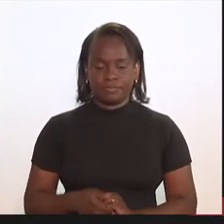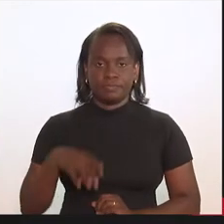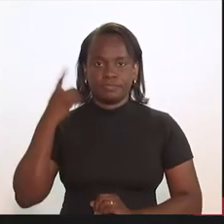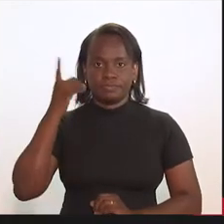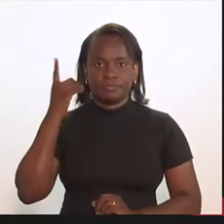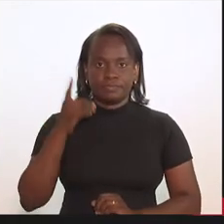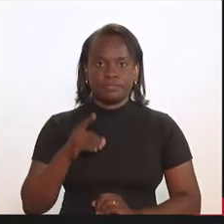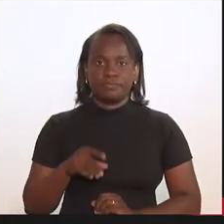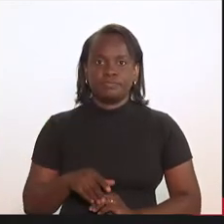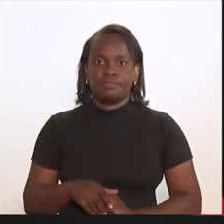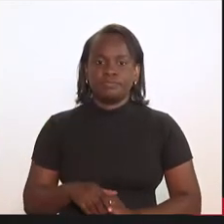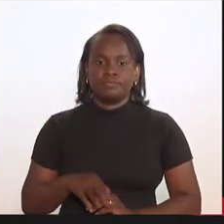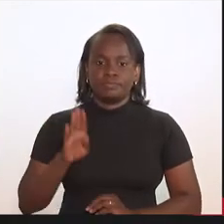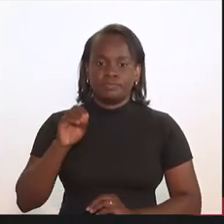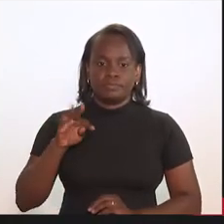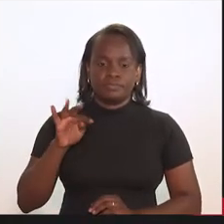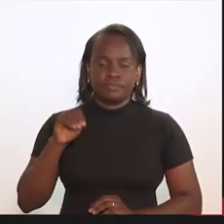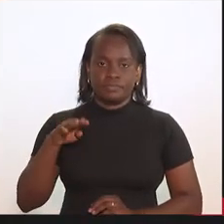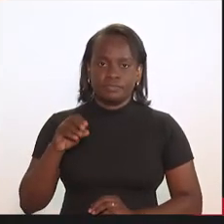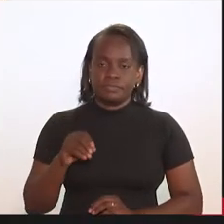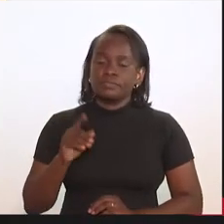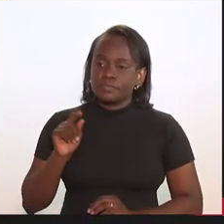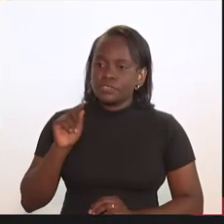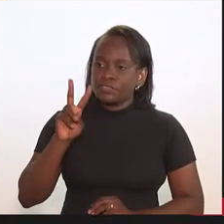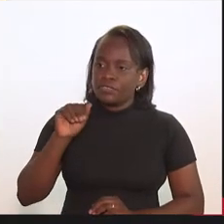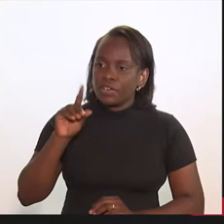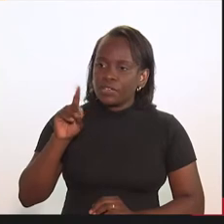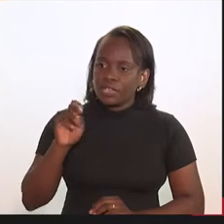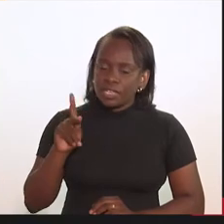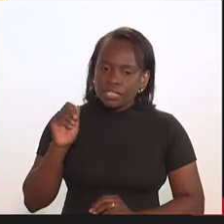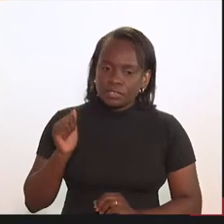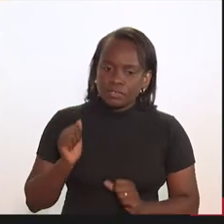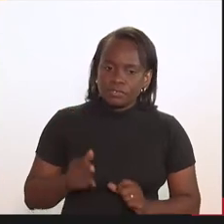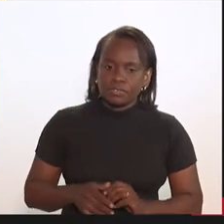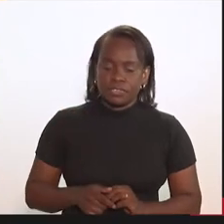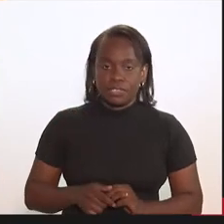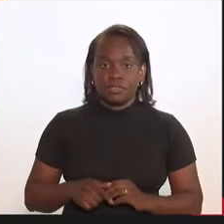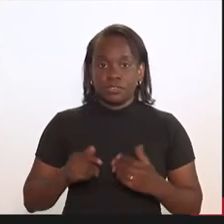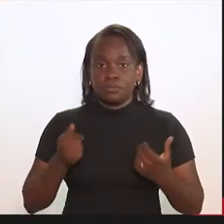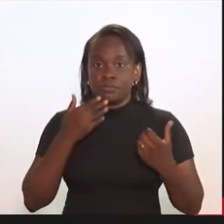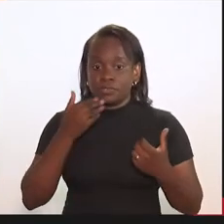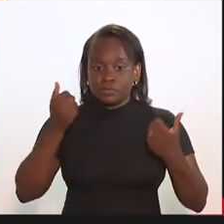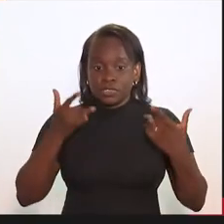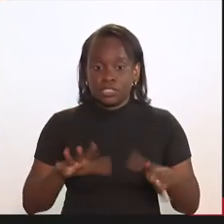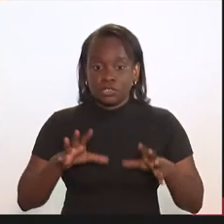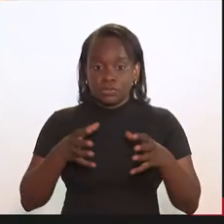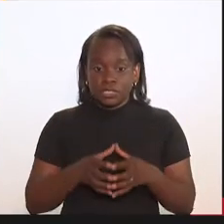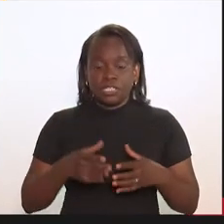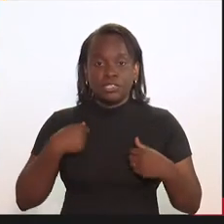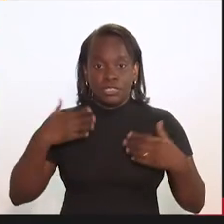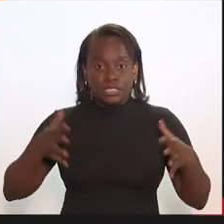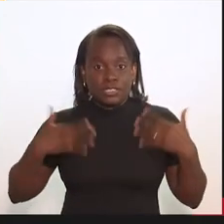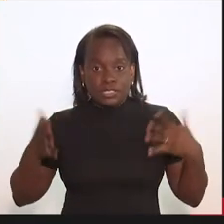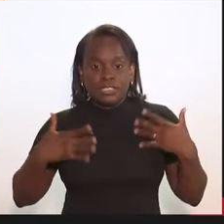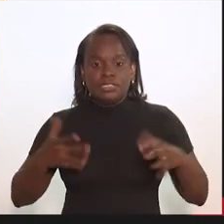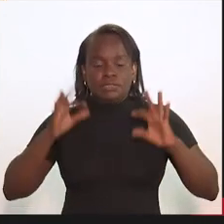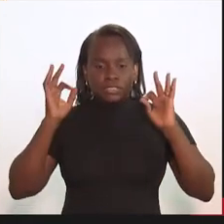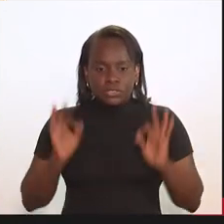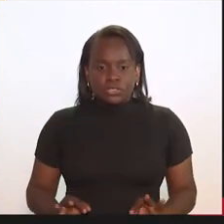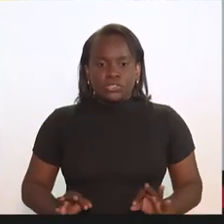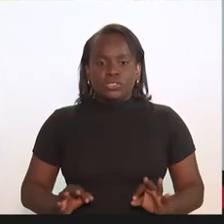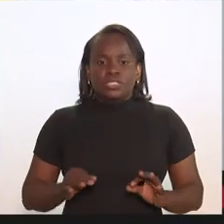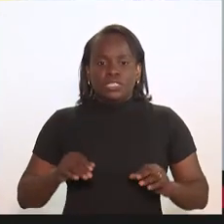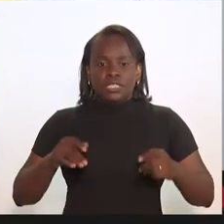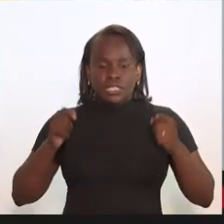Obrigada, deputado, do bem bom tema. Pois não, Valdeque, claro. aqui na nossa comissão que eu fiz com muito entusiasmo e muita